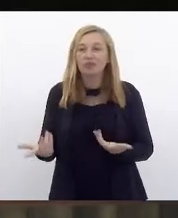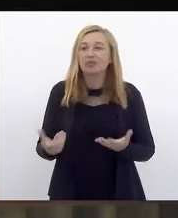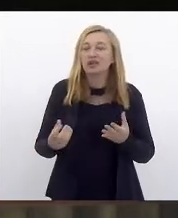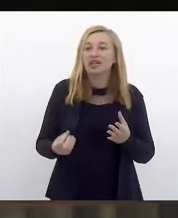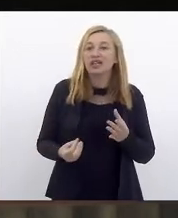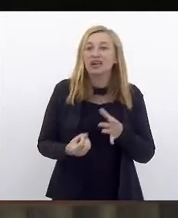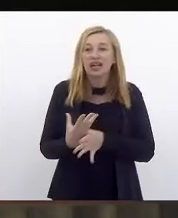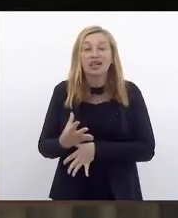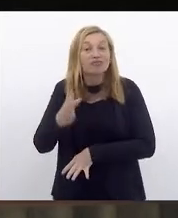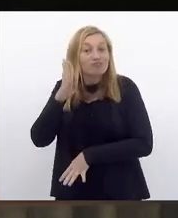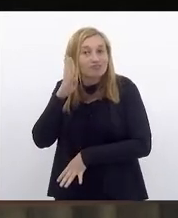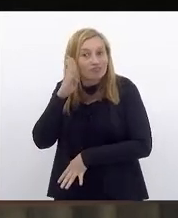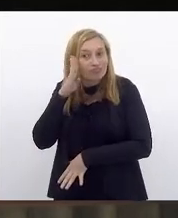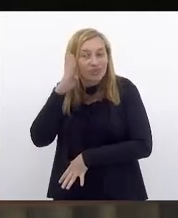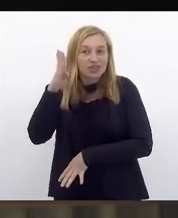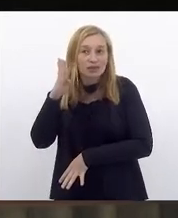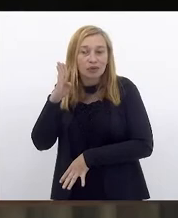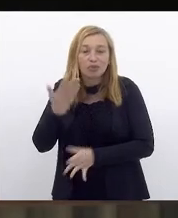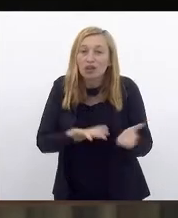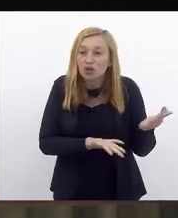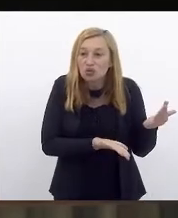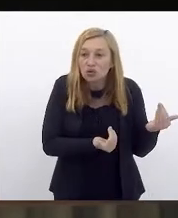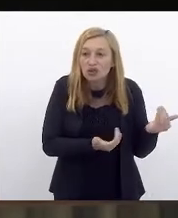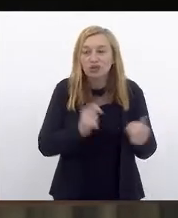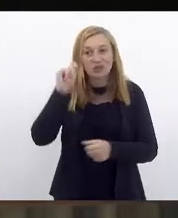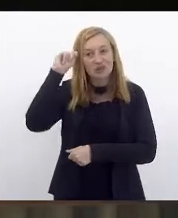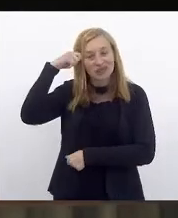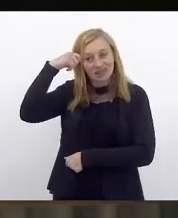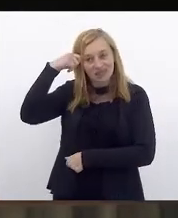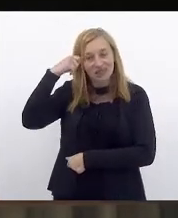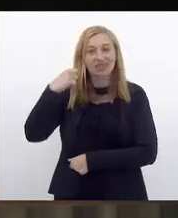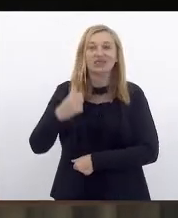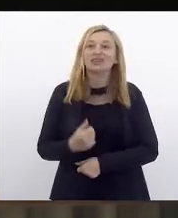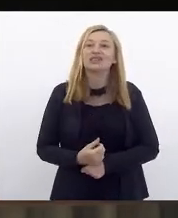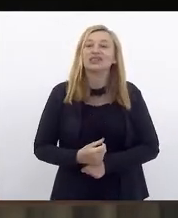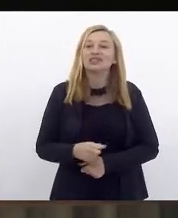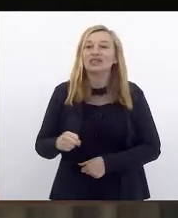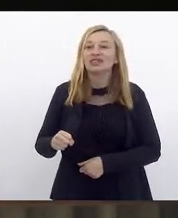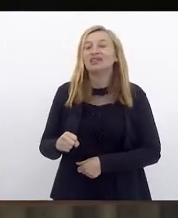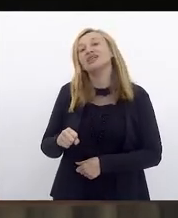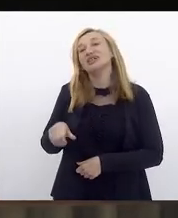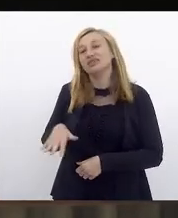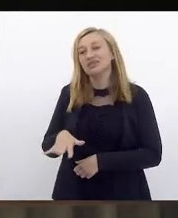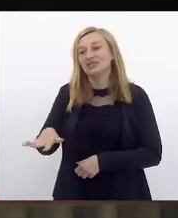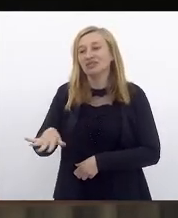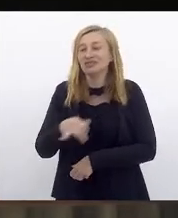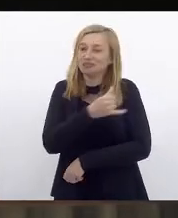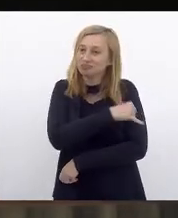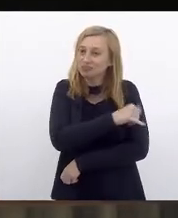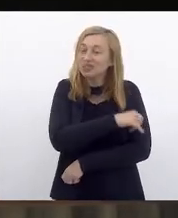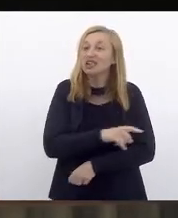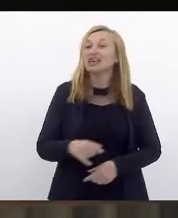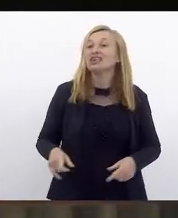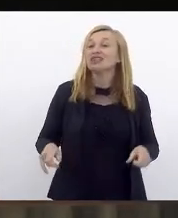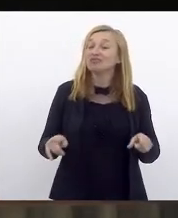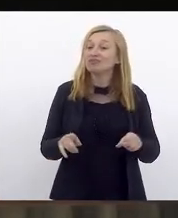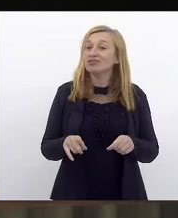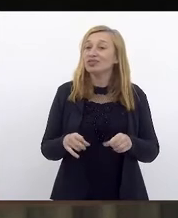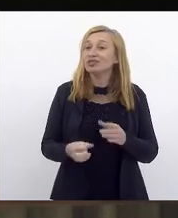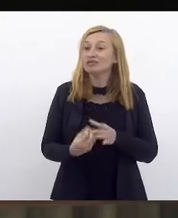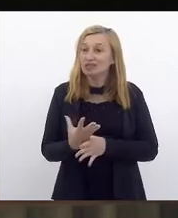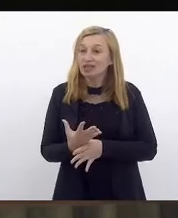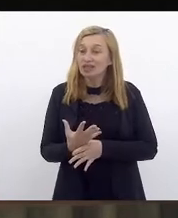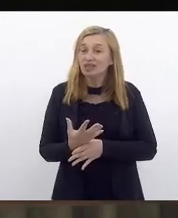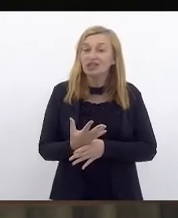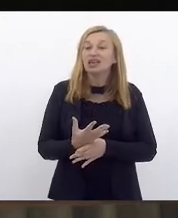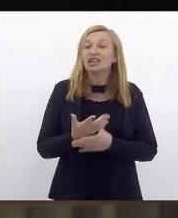especialmente pela juventude negra, oriunda do subúrbio carioca, e que foi difundido através